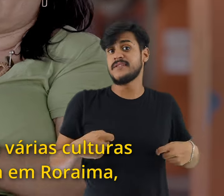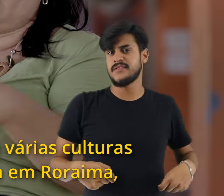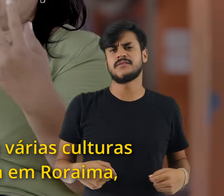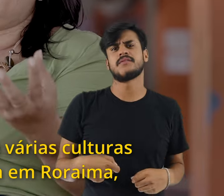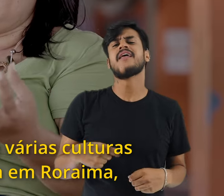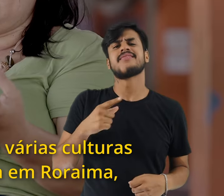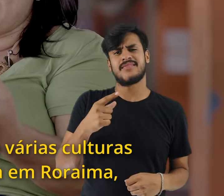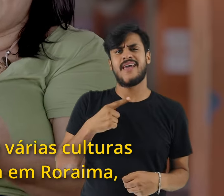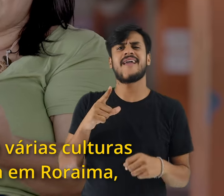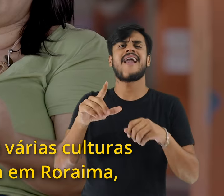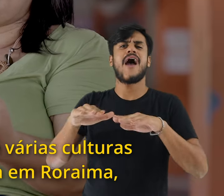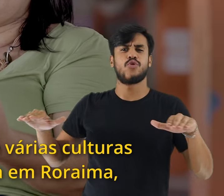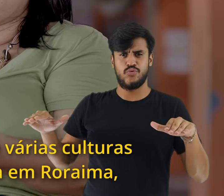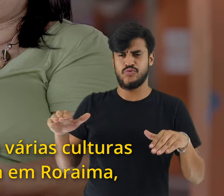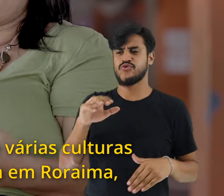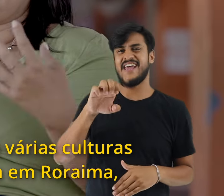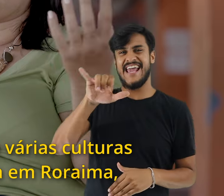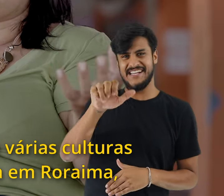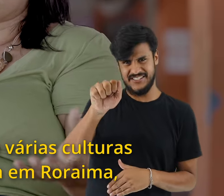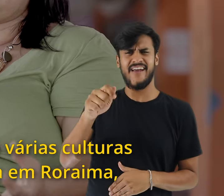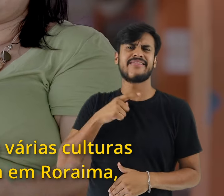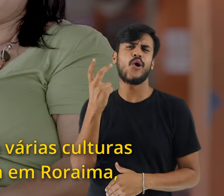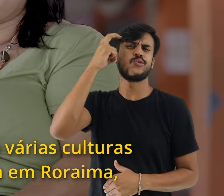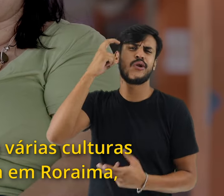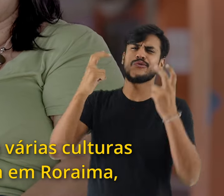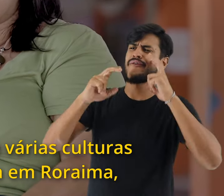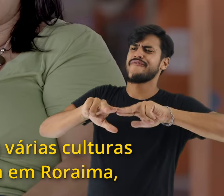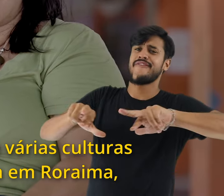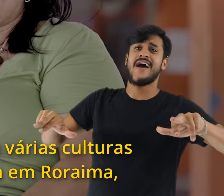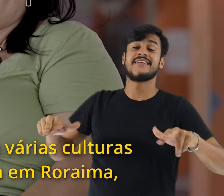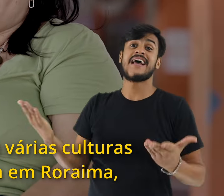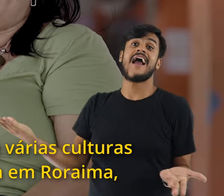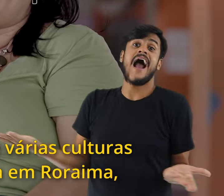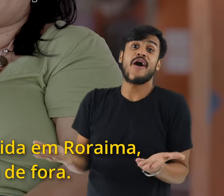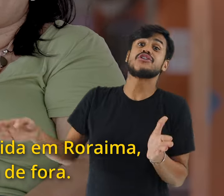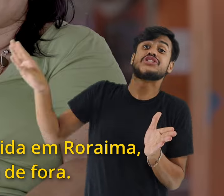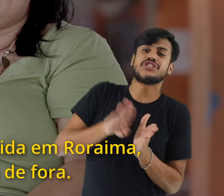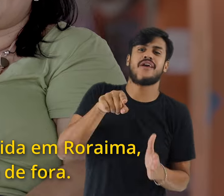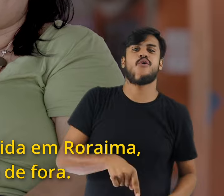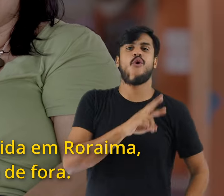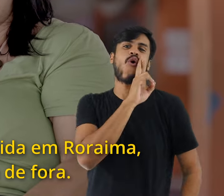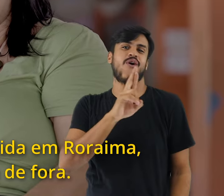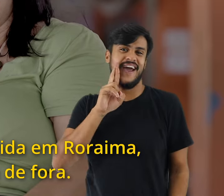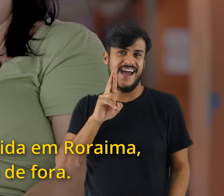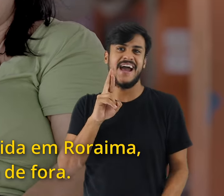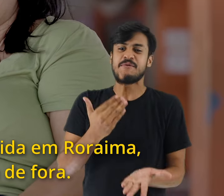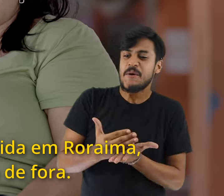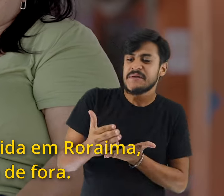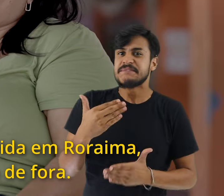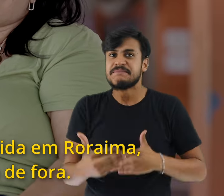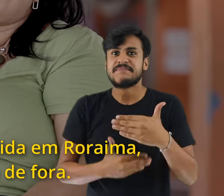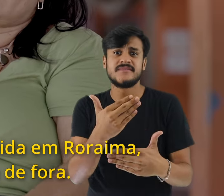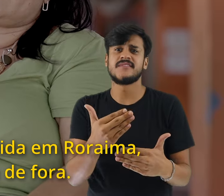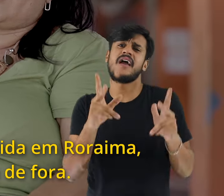temos alunos na EJA, de várias culturas, que está chegando agora em Roraima, que está começando uma vida em Roraima,